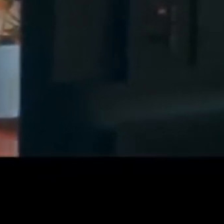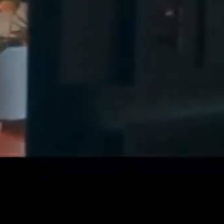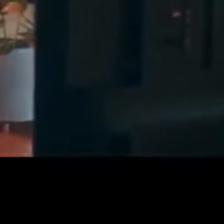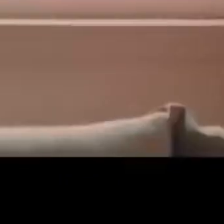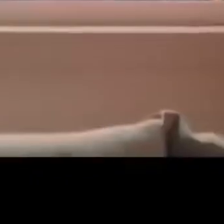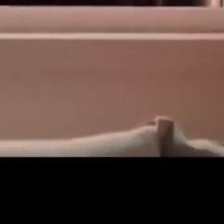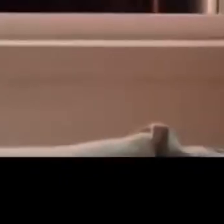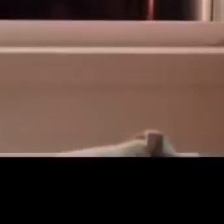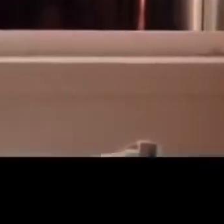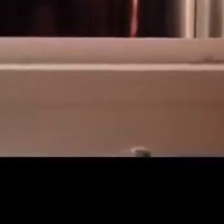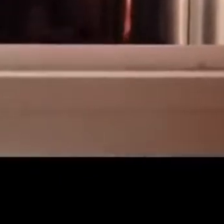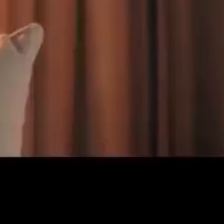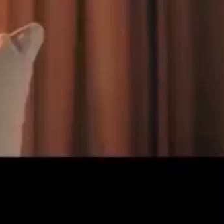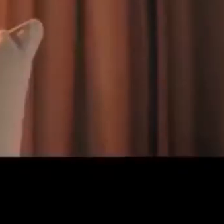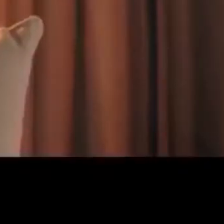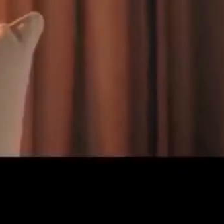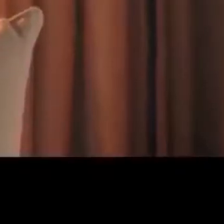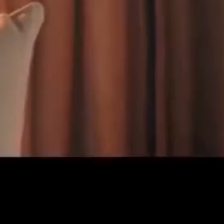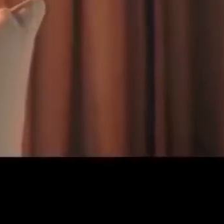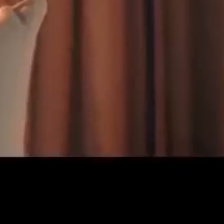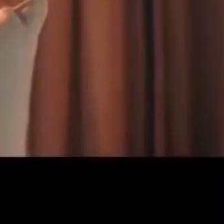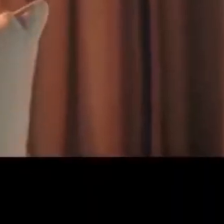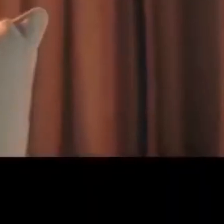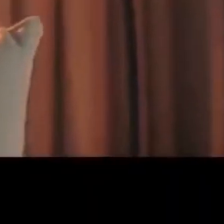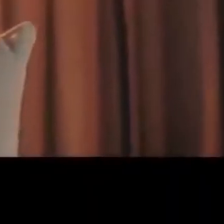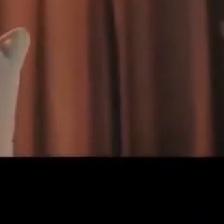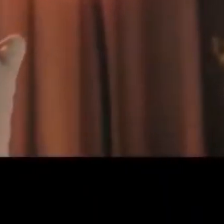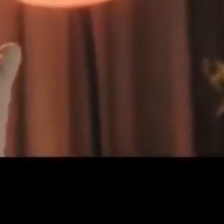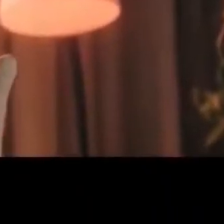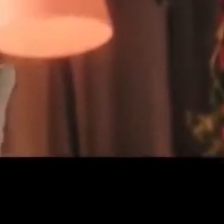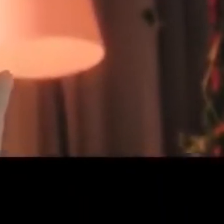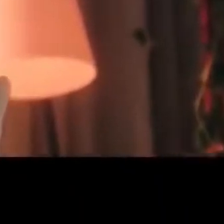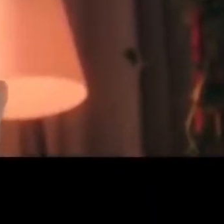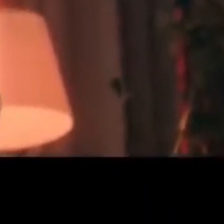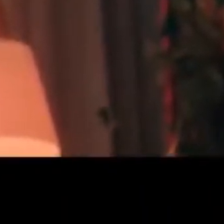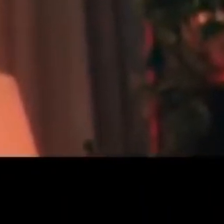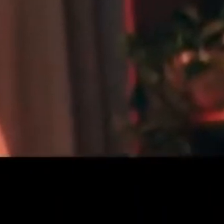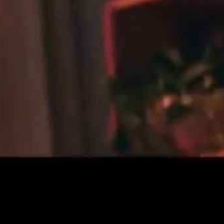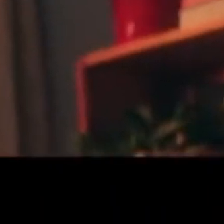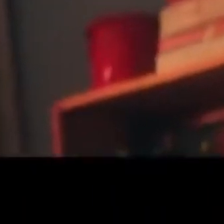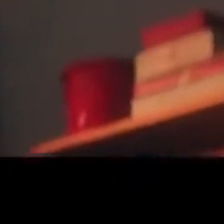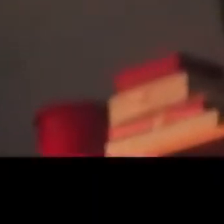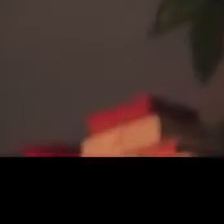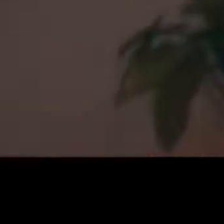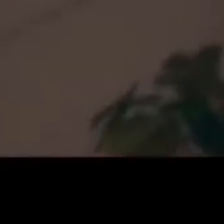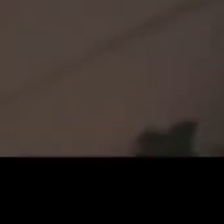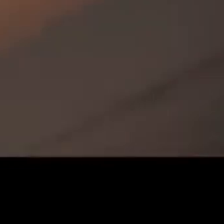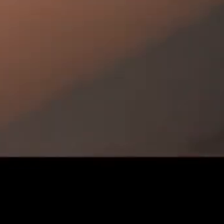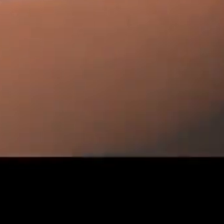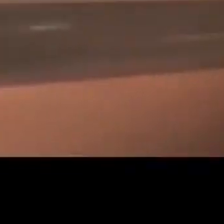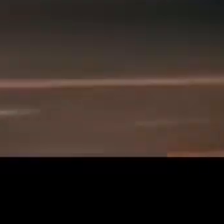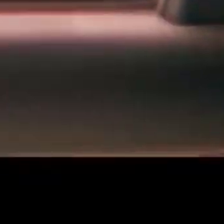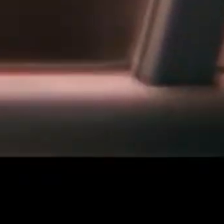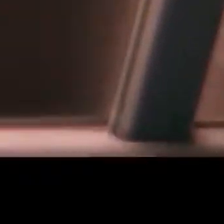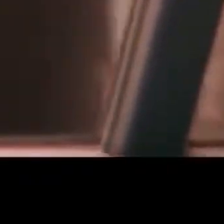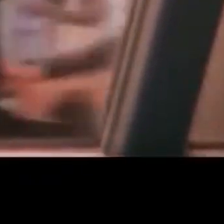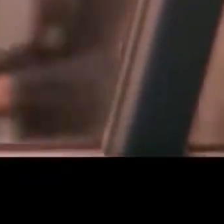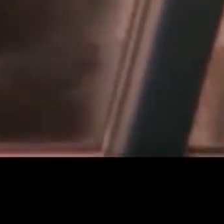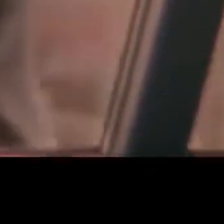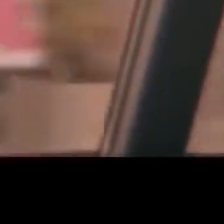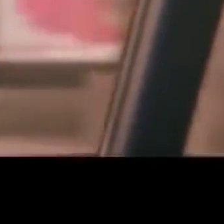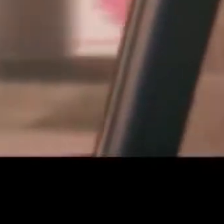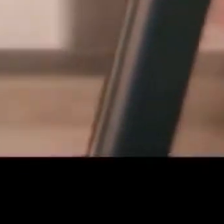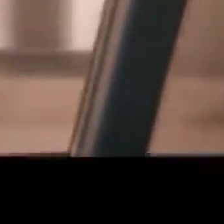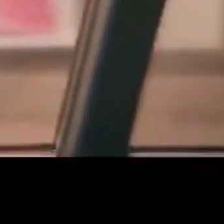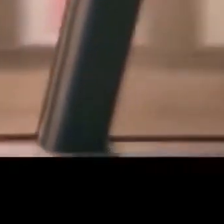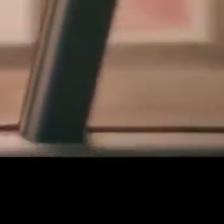Tudo aqui Eu quero o tempo todo, nada menos que tudo, junto e conectado